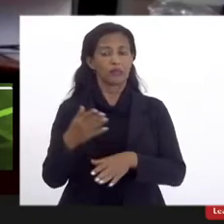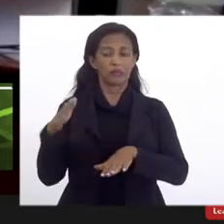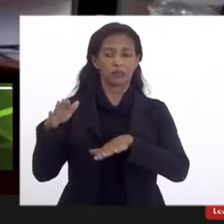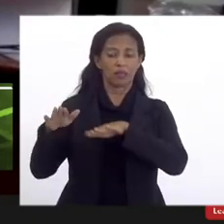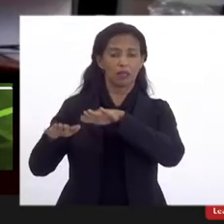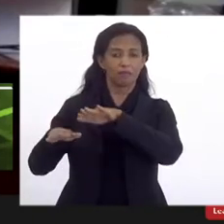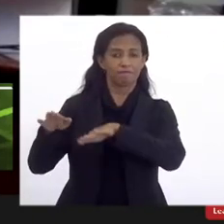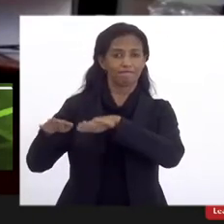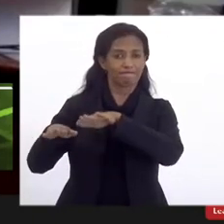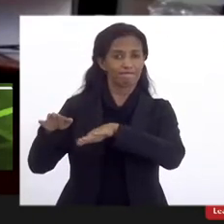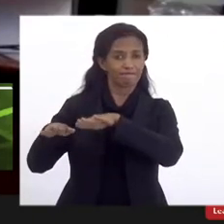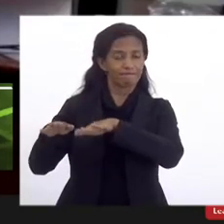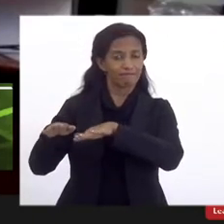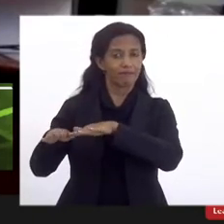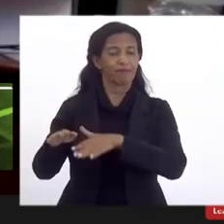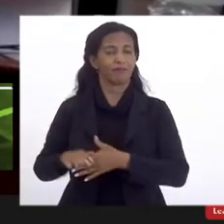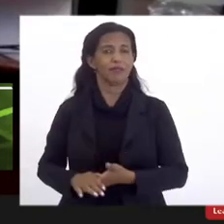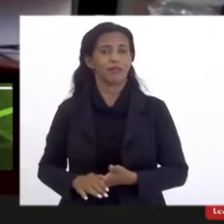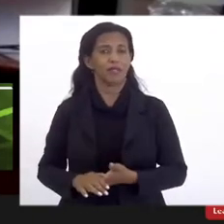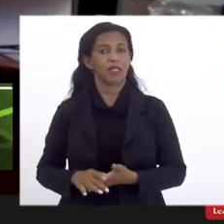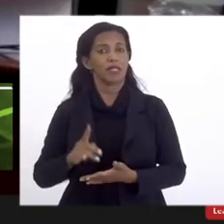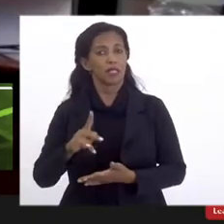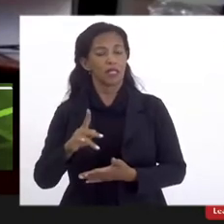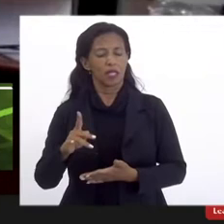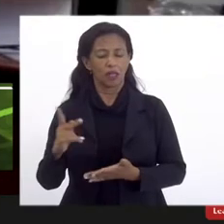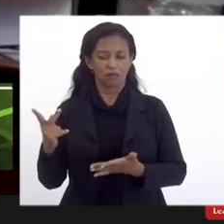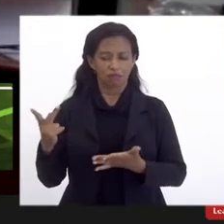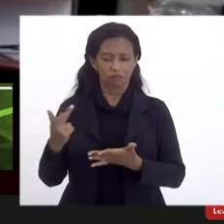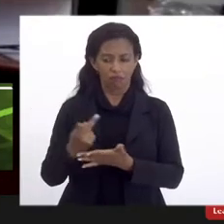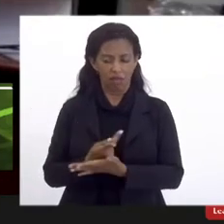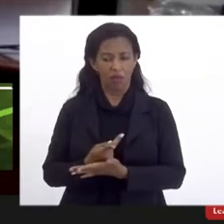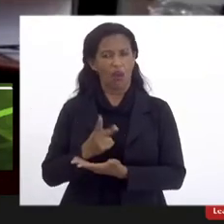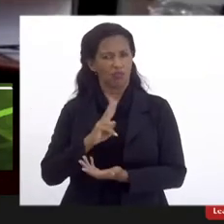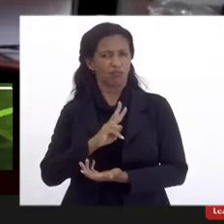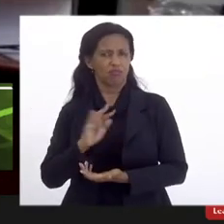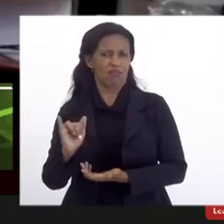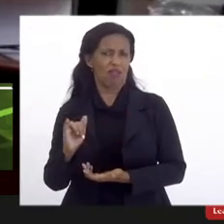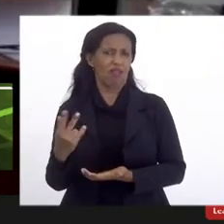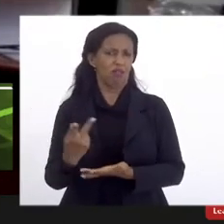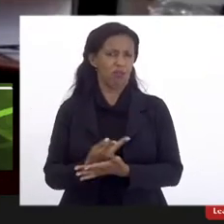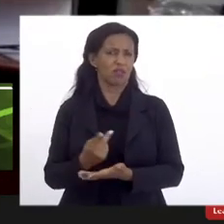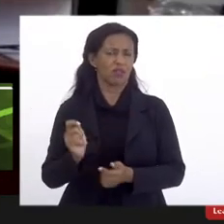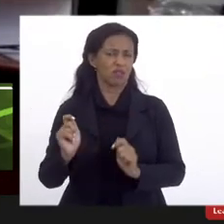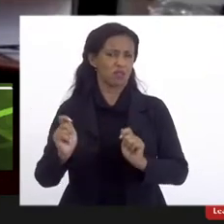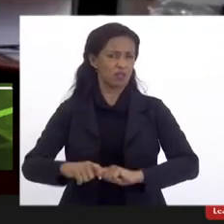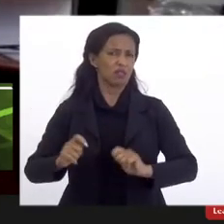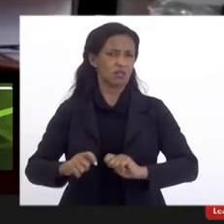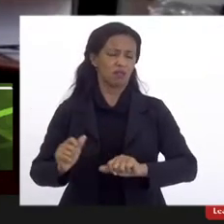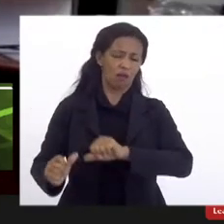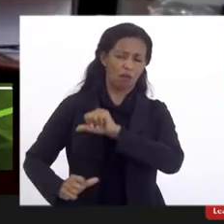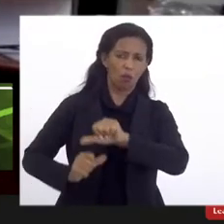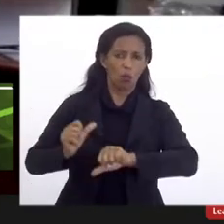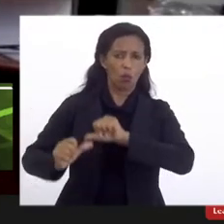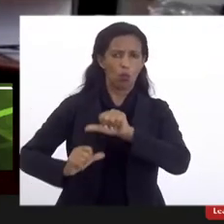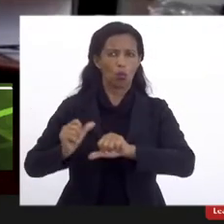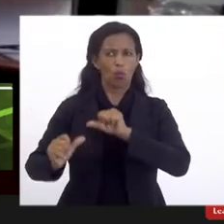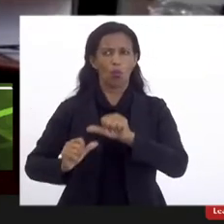e isso está previsto e eu acho que vai acontecer, porque isso vai tornar essa